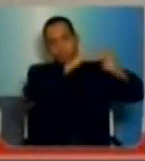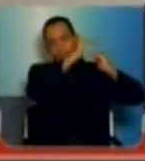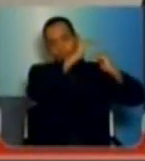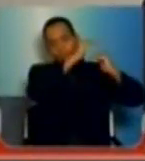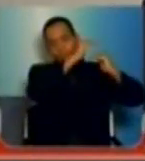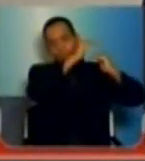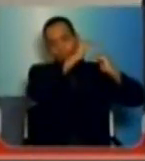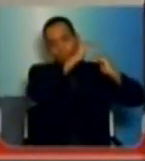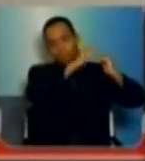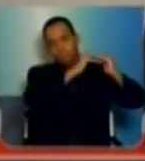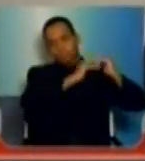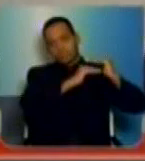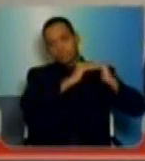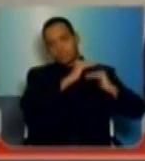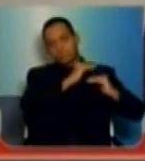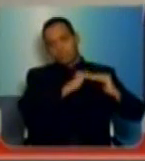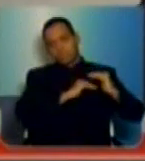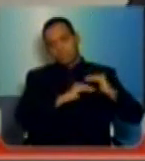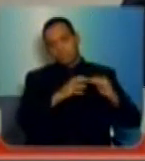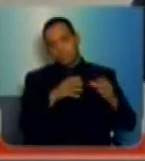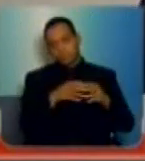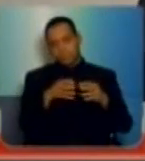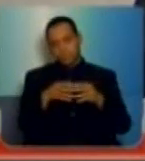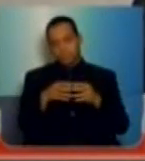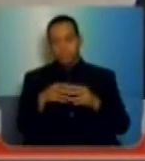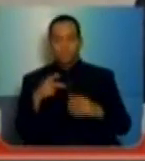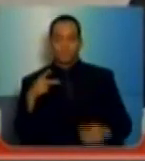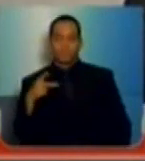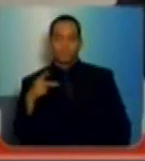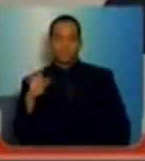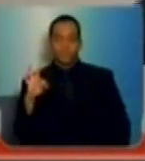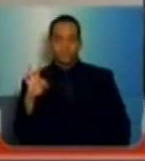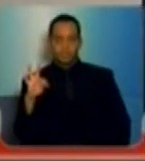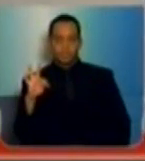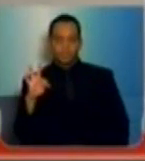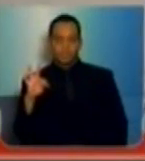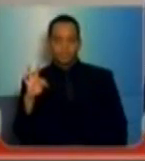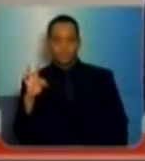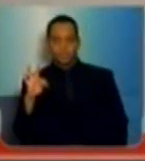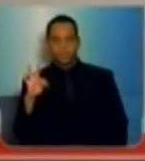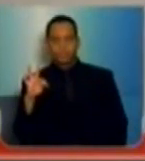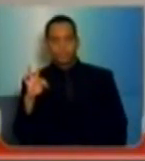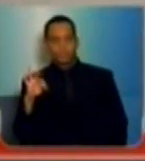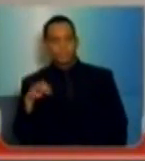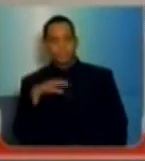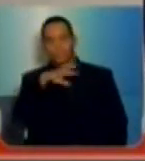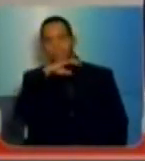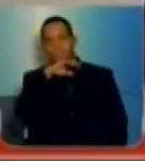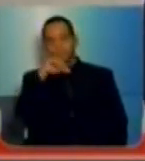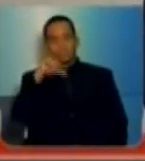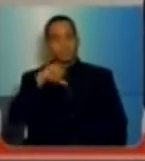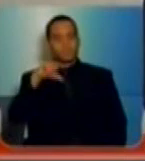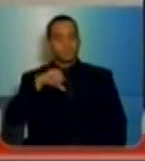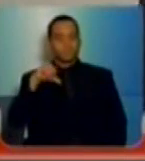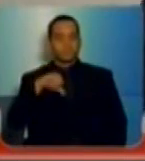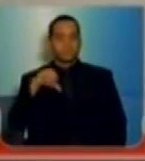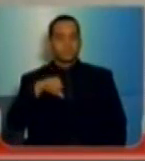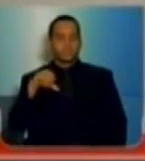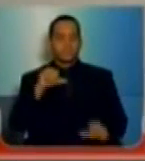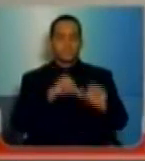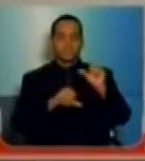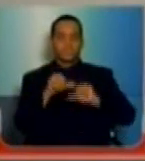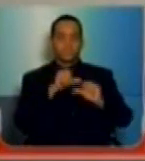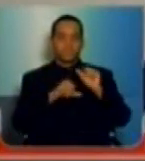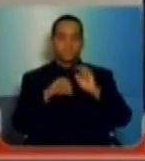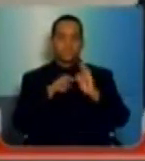mais sendo uma administração do PT. Então, é uma caça às bruxas. Na verdade, é um procedimento, essa